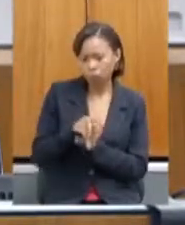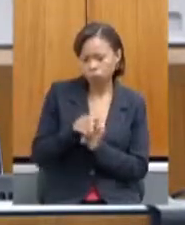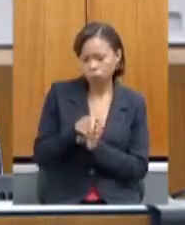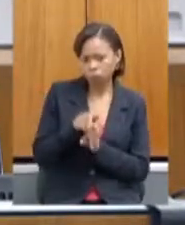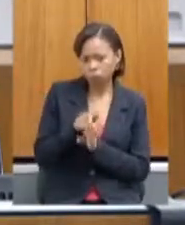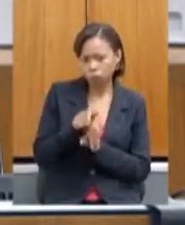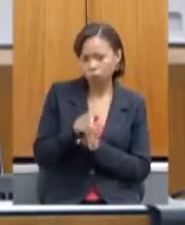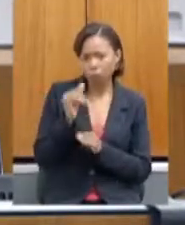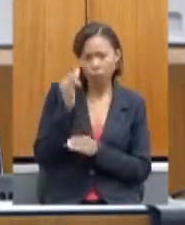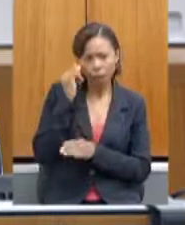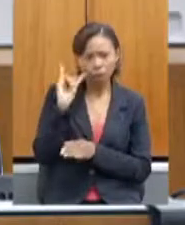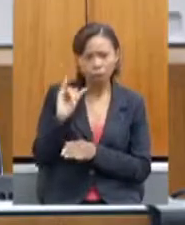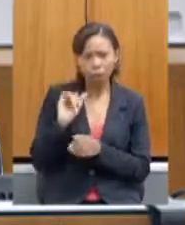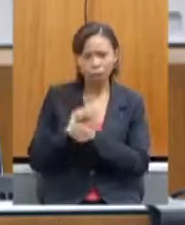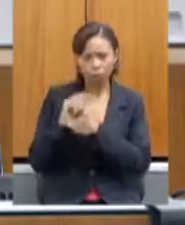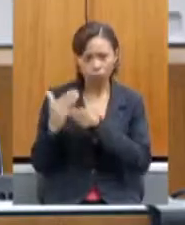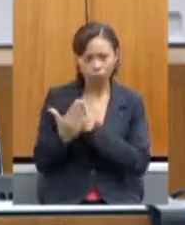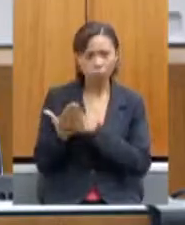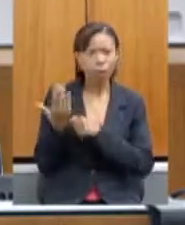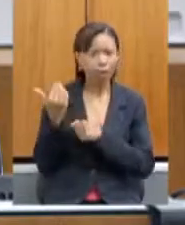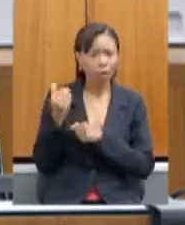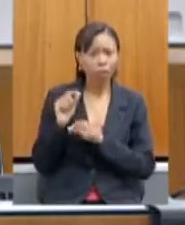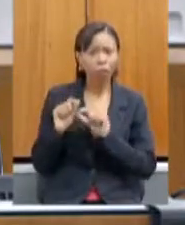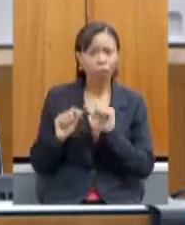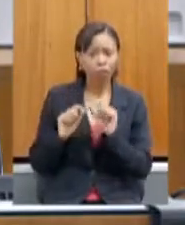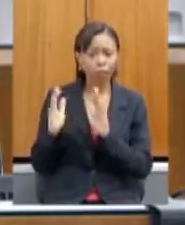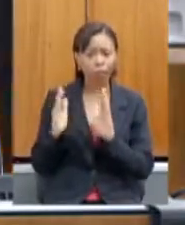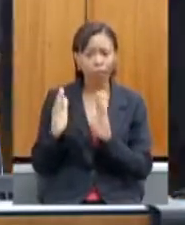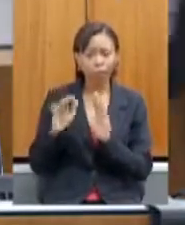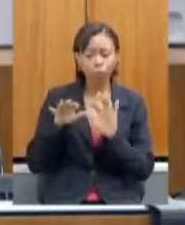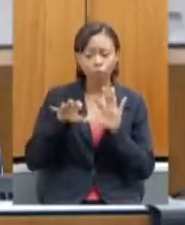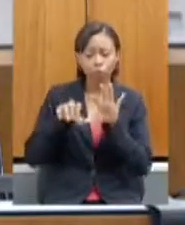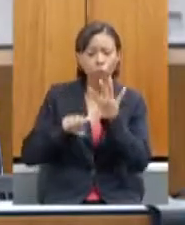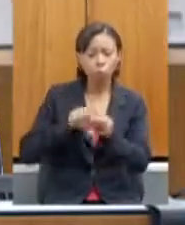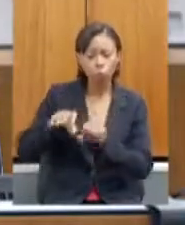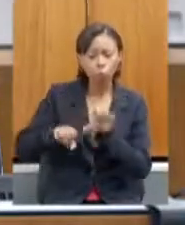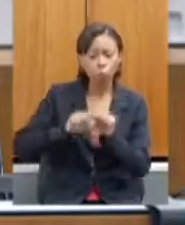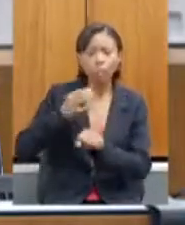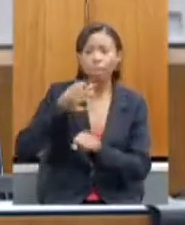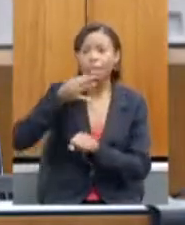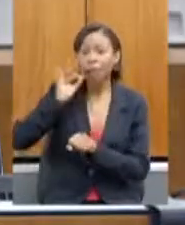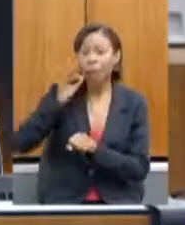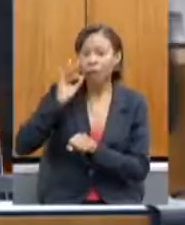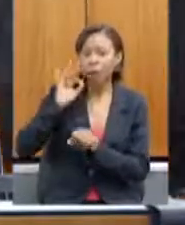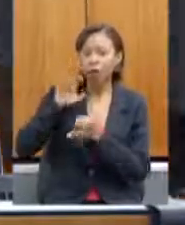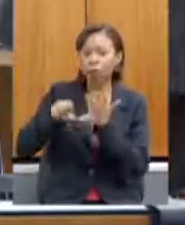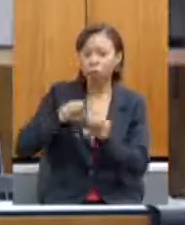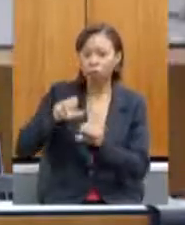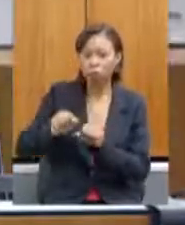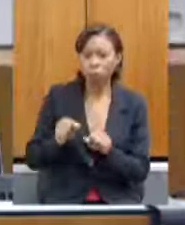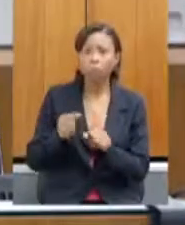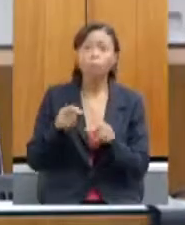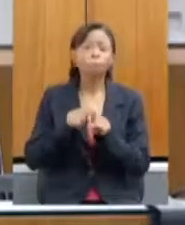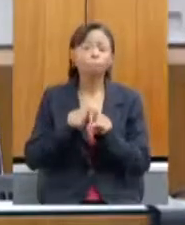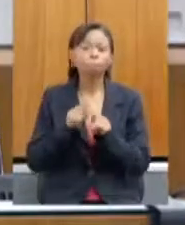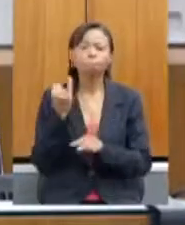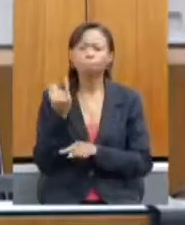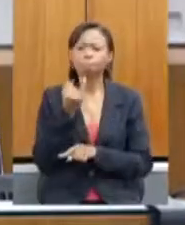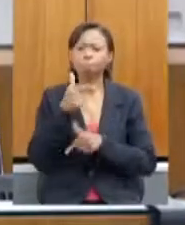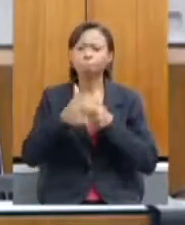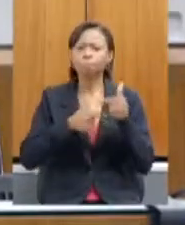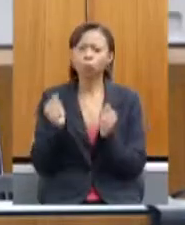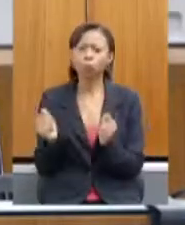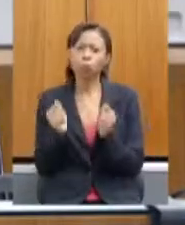de coronavírus durante a colheita do café. Também fizemos um importante trabalho junto com o setor